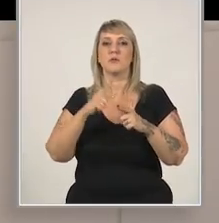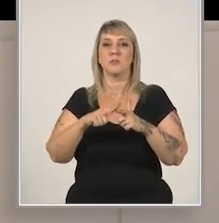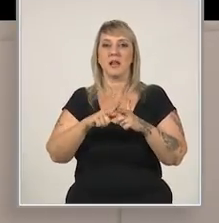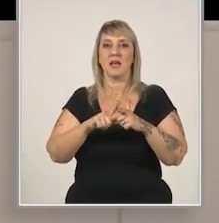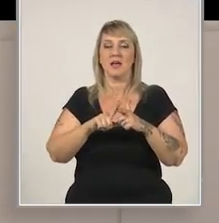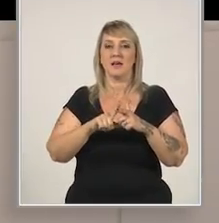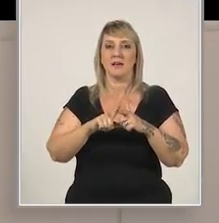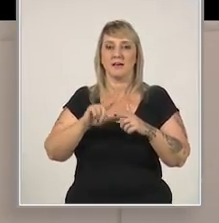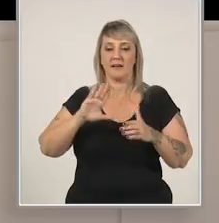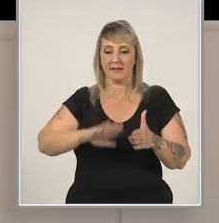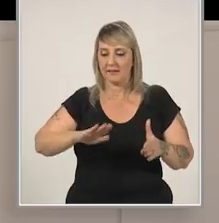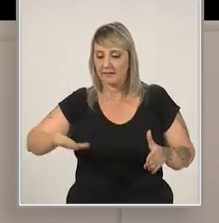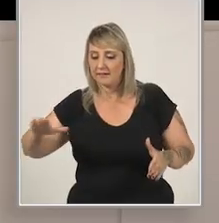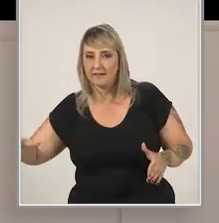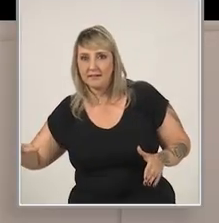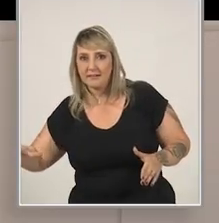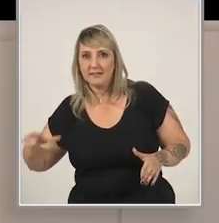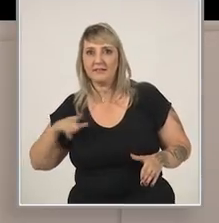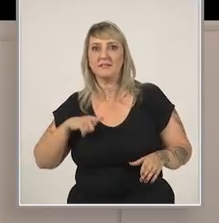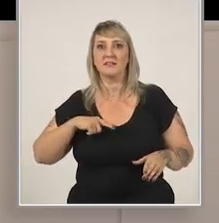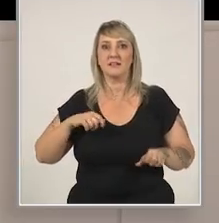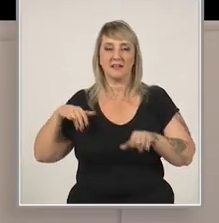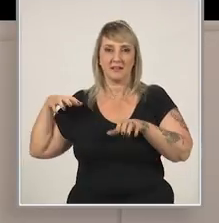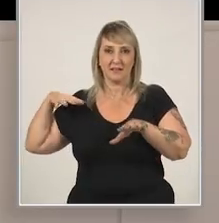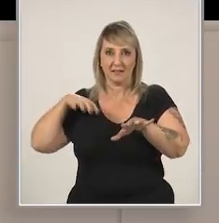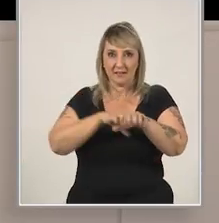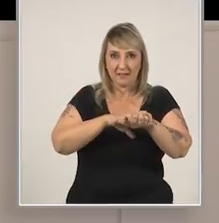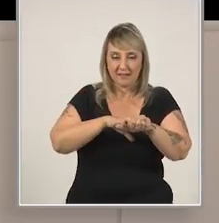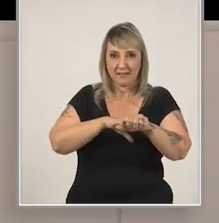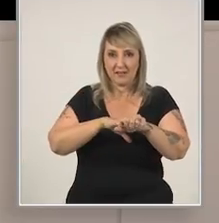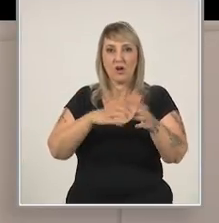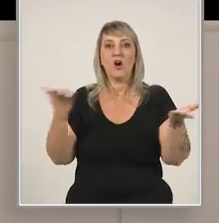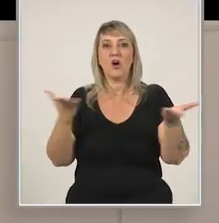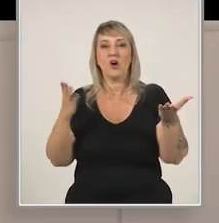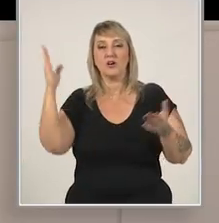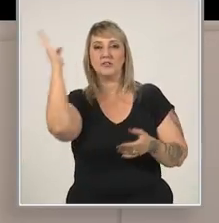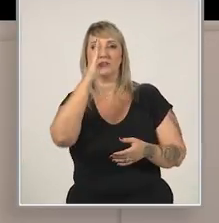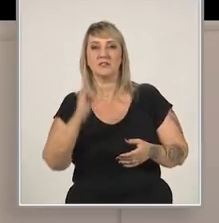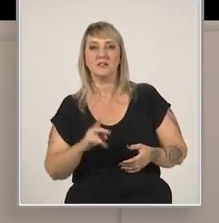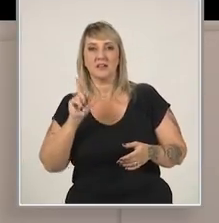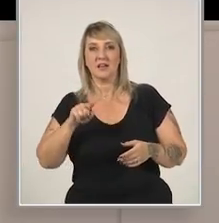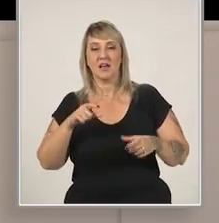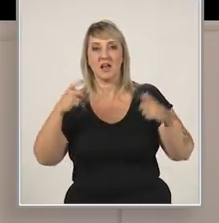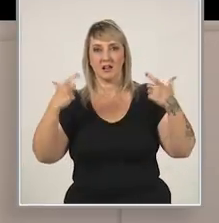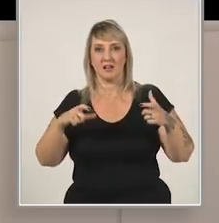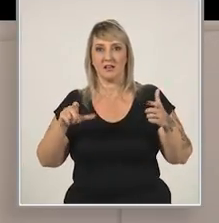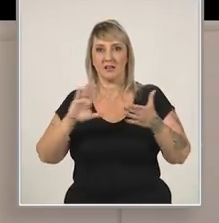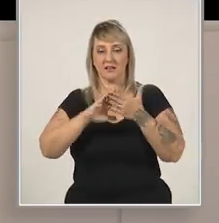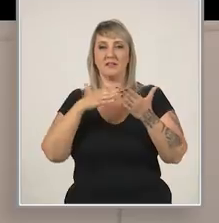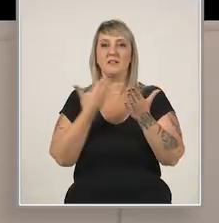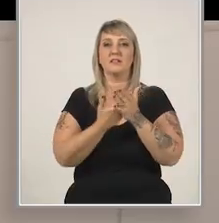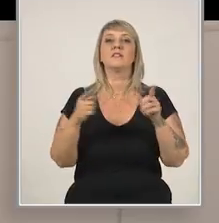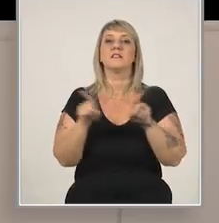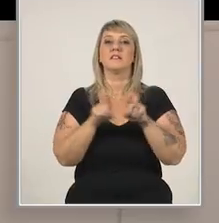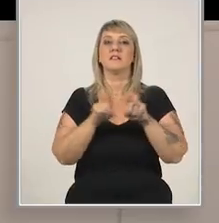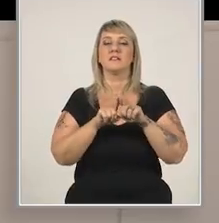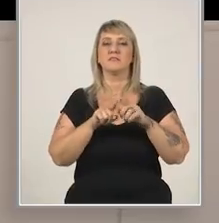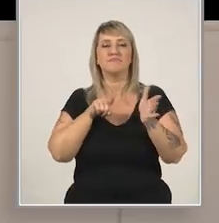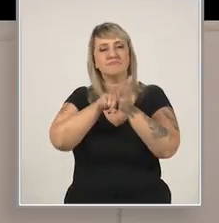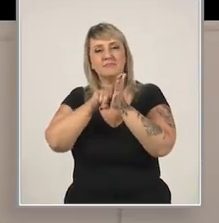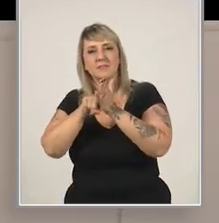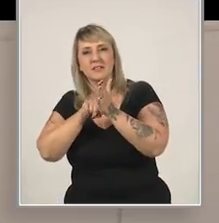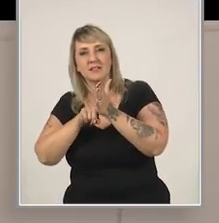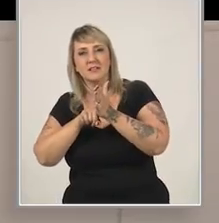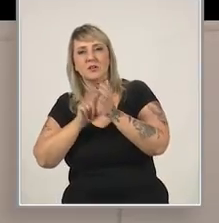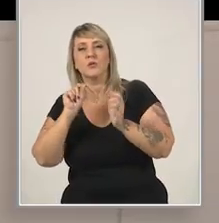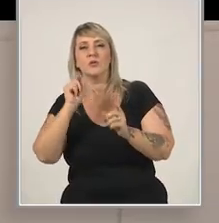incidência de acidentes com crianças e, tirando o trânsito, o segundo local de maior ocorrência de acidentes com crianças no Brasil é o ambiente escolar. Além disso, a